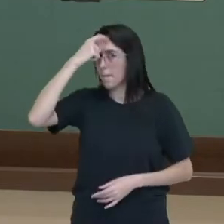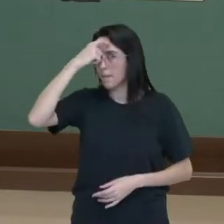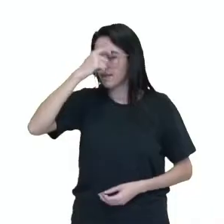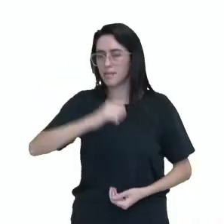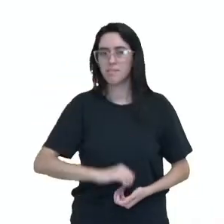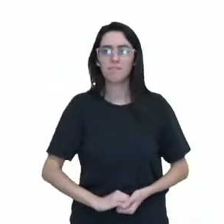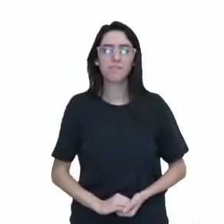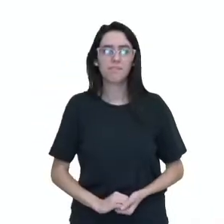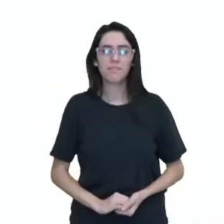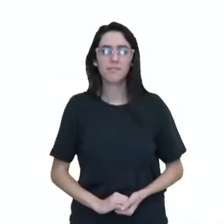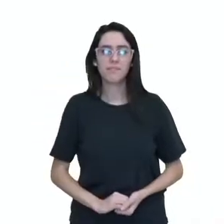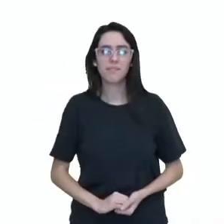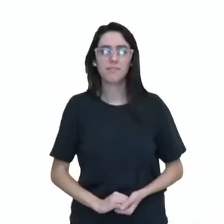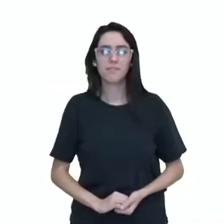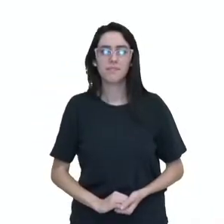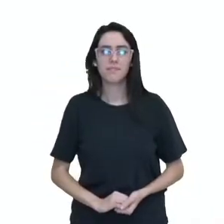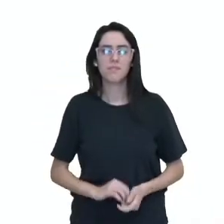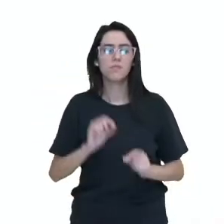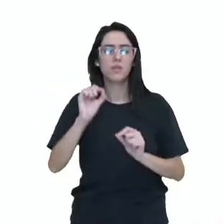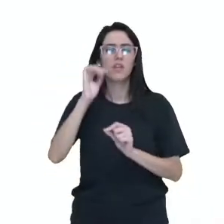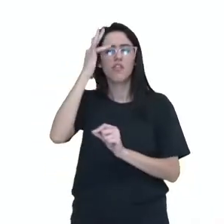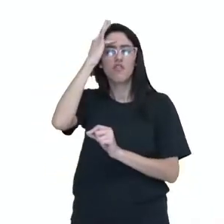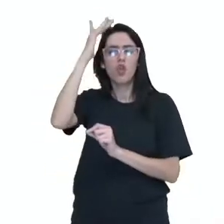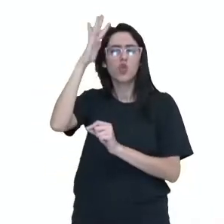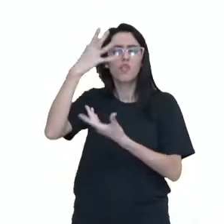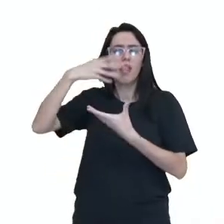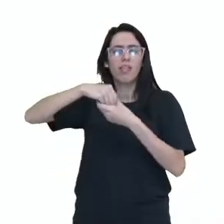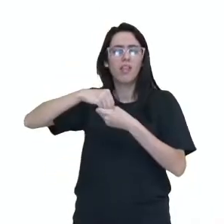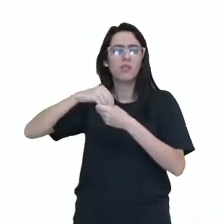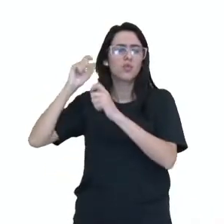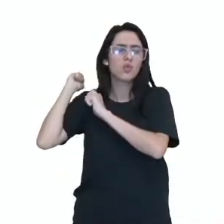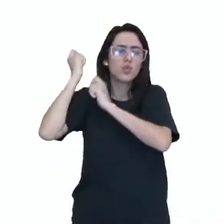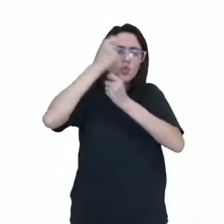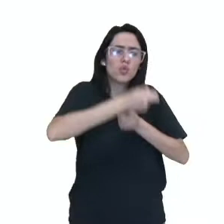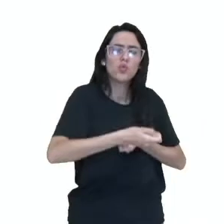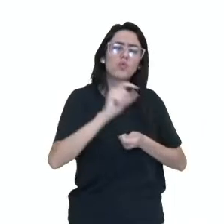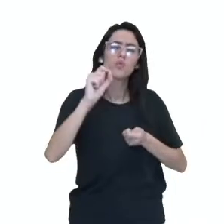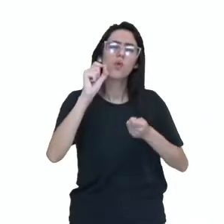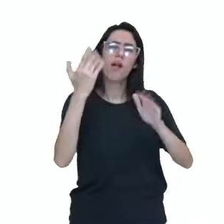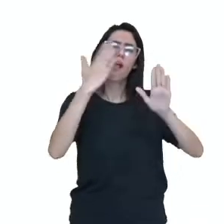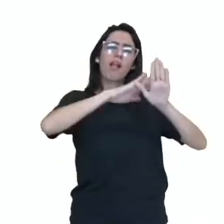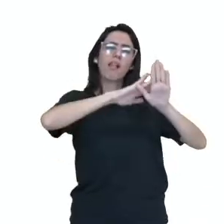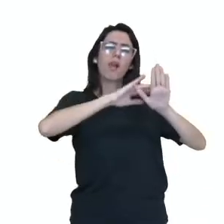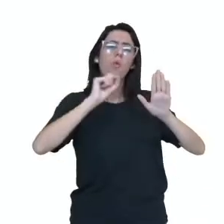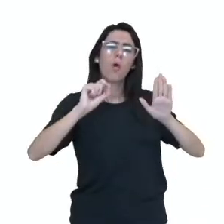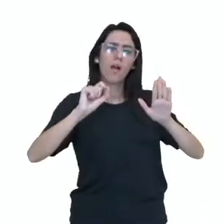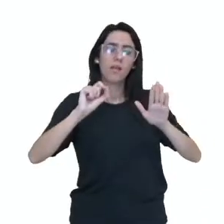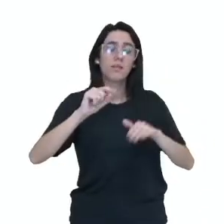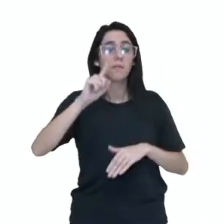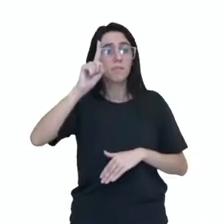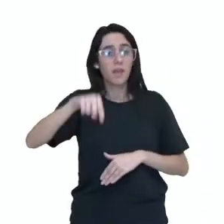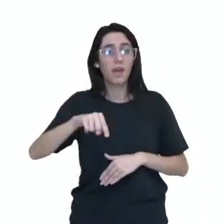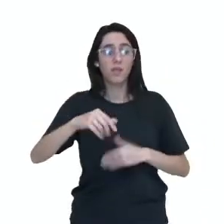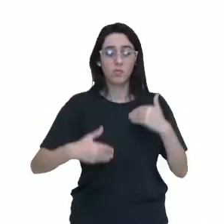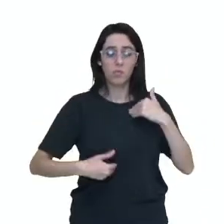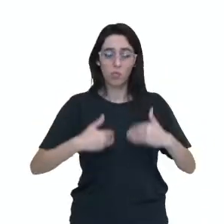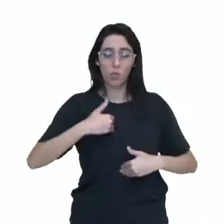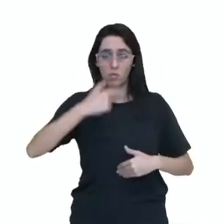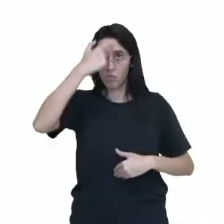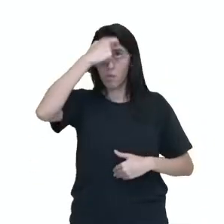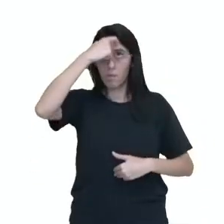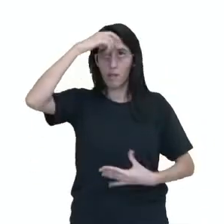A filosofia do judô. O judô tem como filosofia integrar corpo e mente.